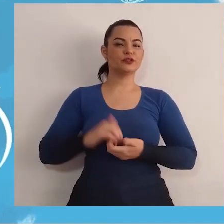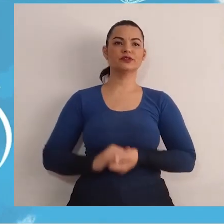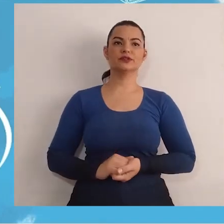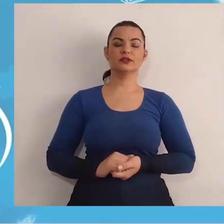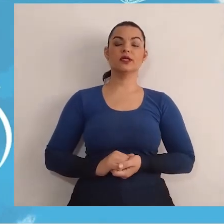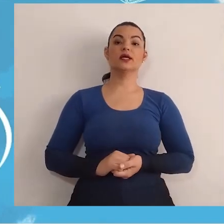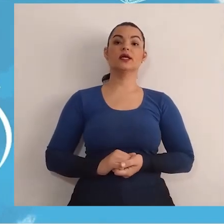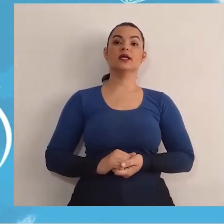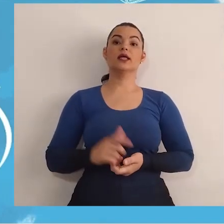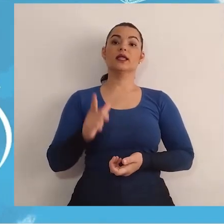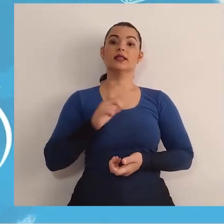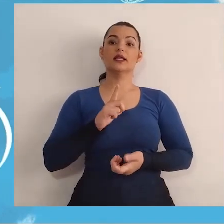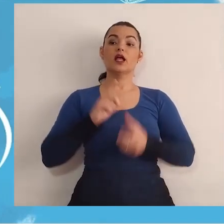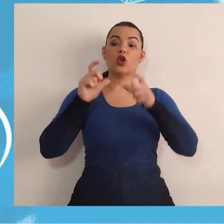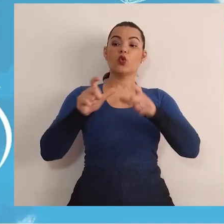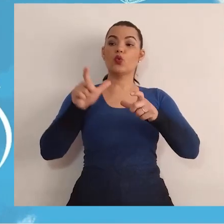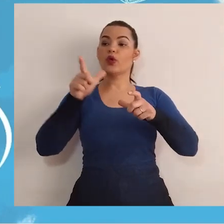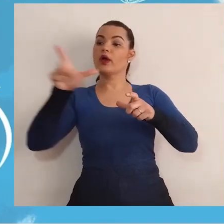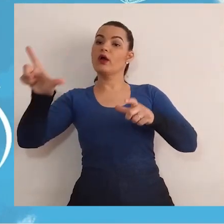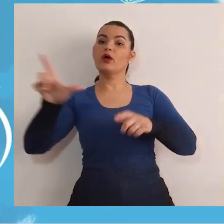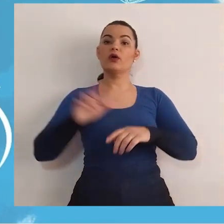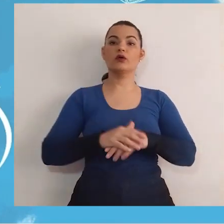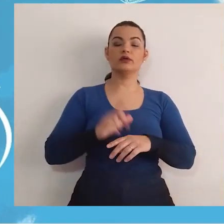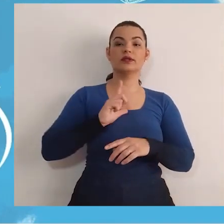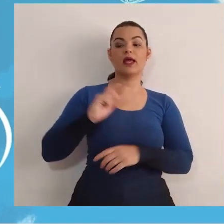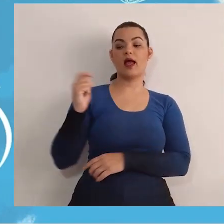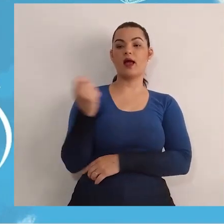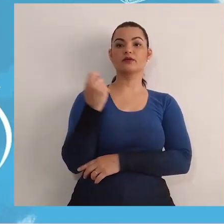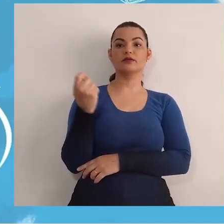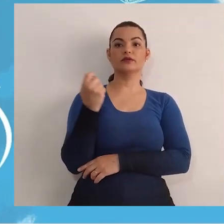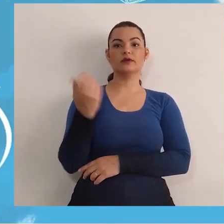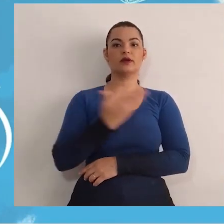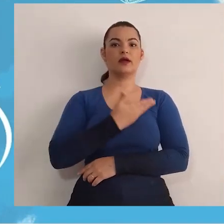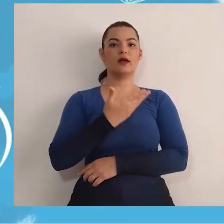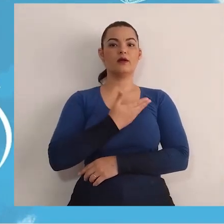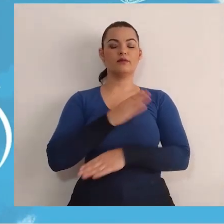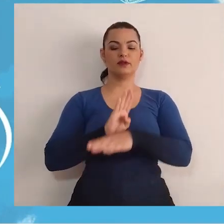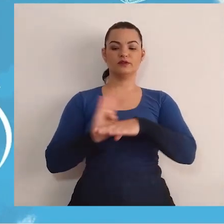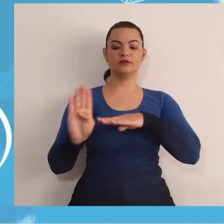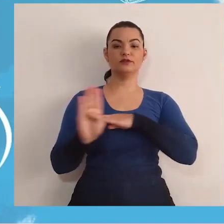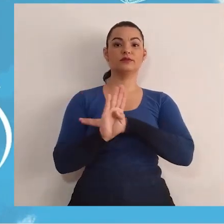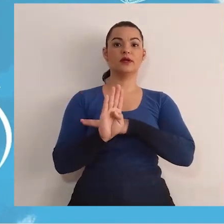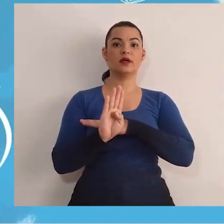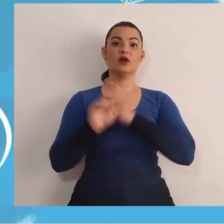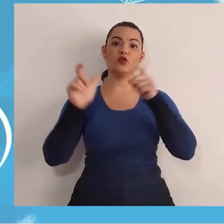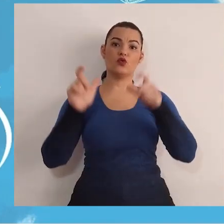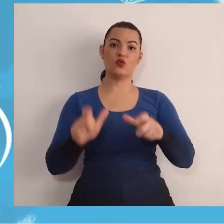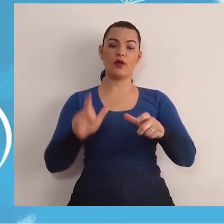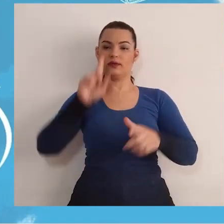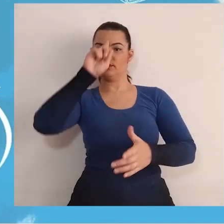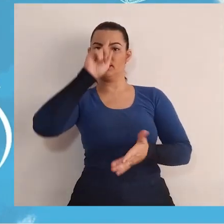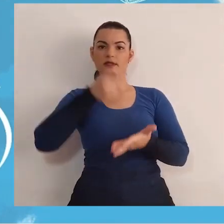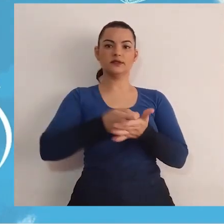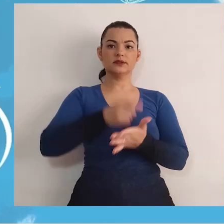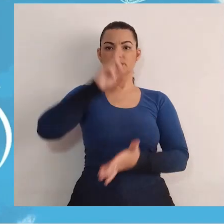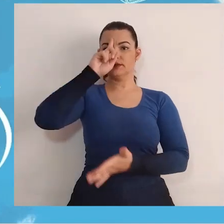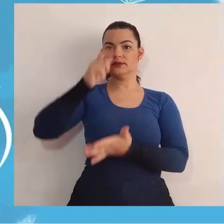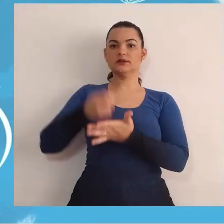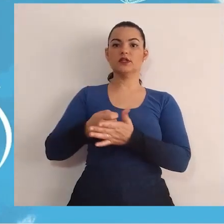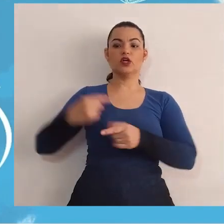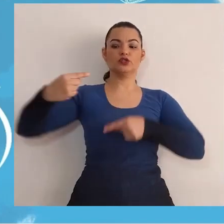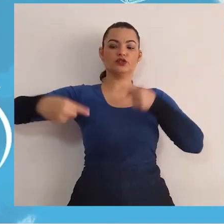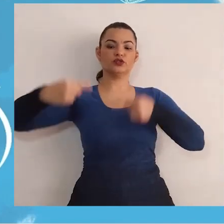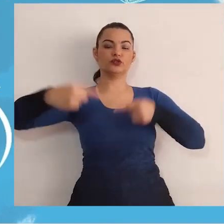Em alguns locais nós temos ainda a Associação Amigos do Bairro. É um espaço de decisão, de discussão,